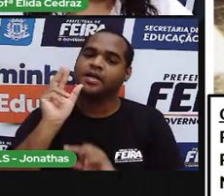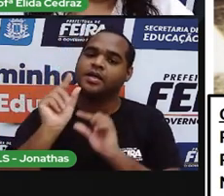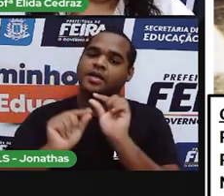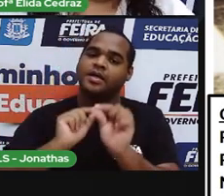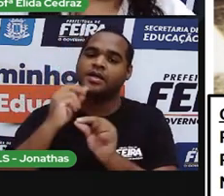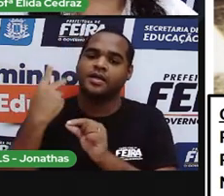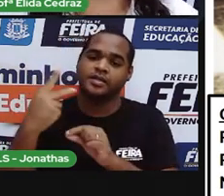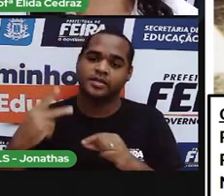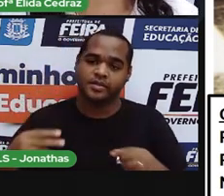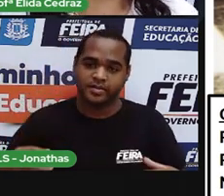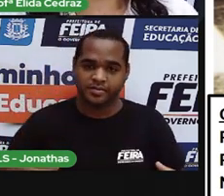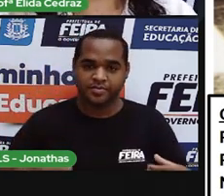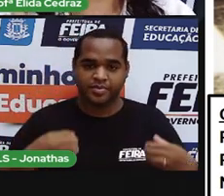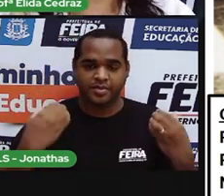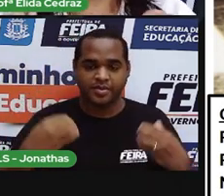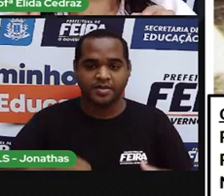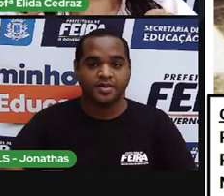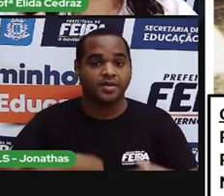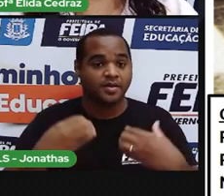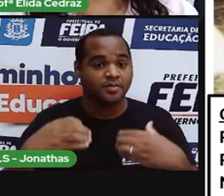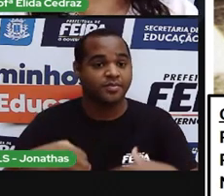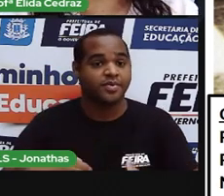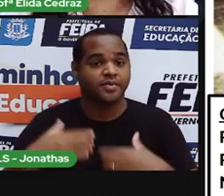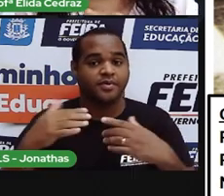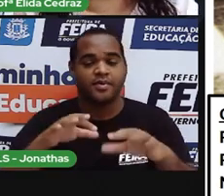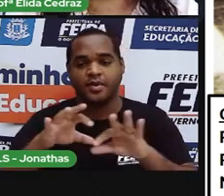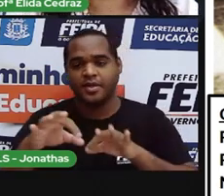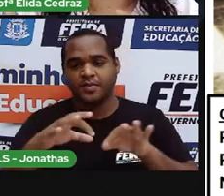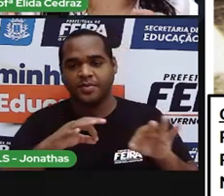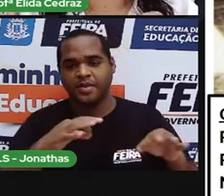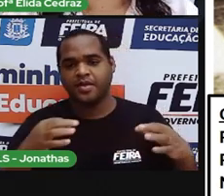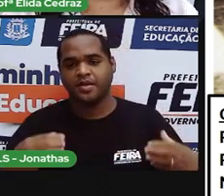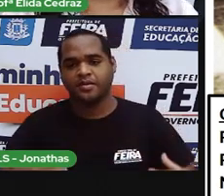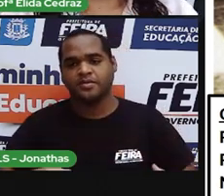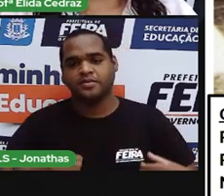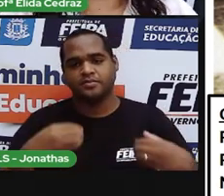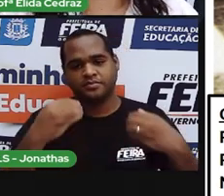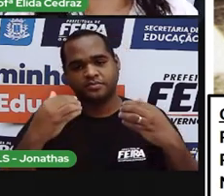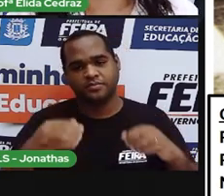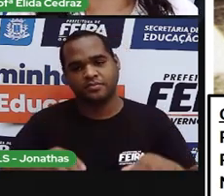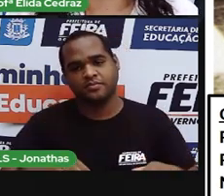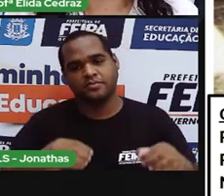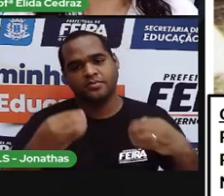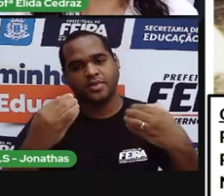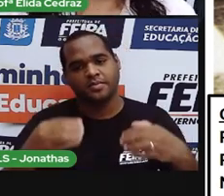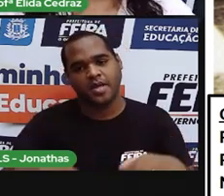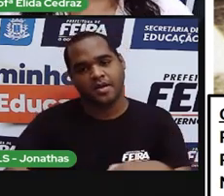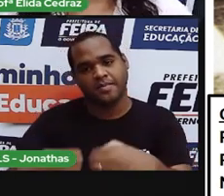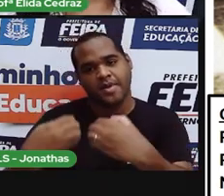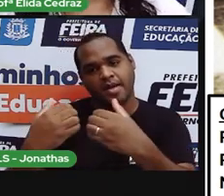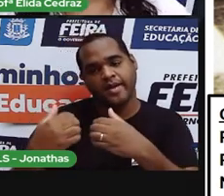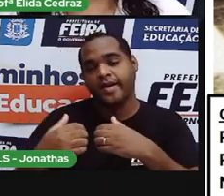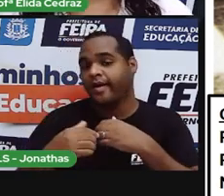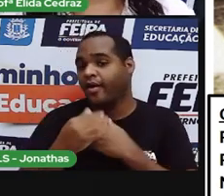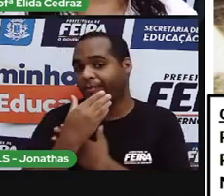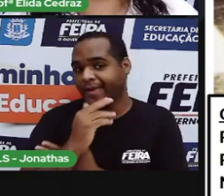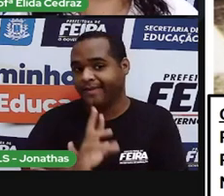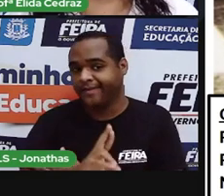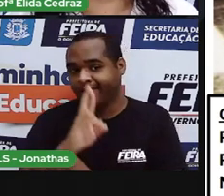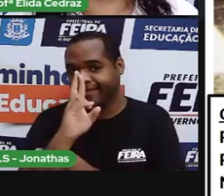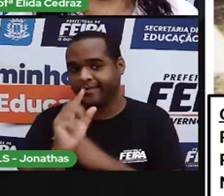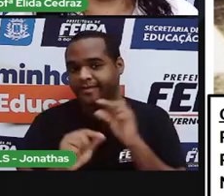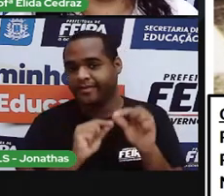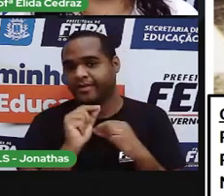E as crianças são arrumadores de pinos de boliche. O dono do boliche